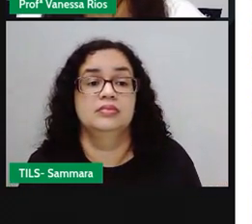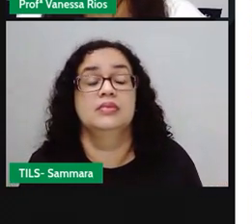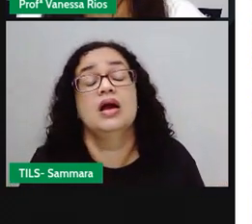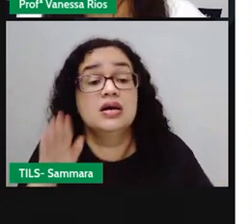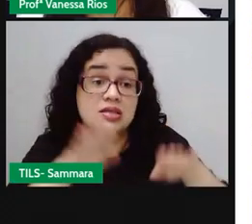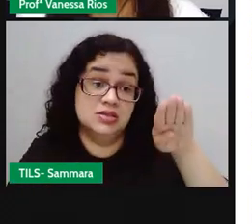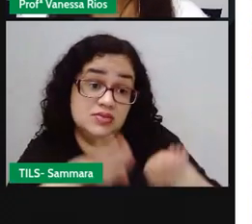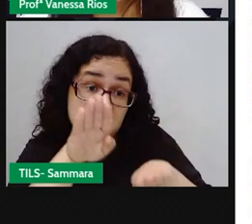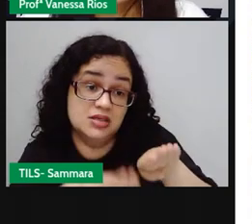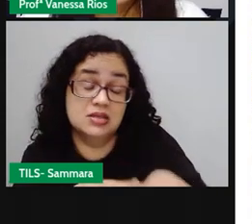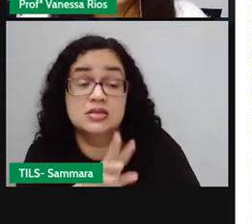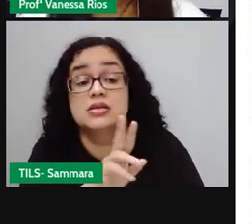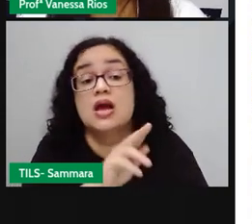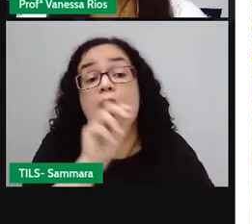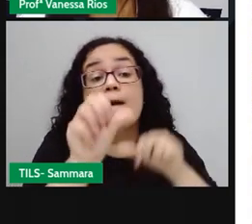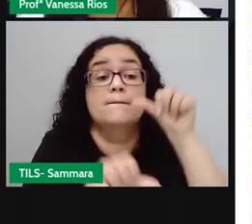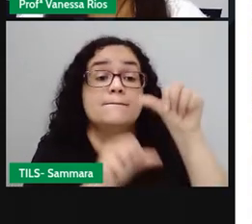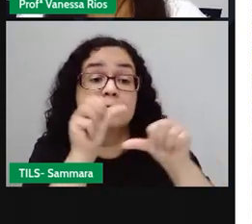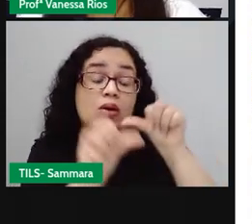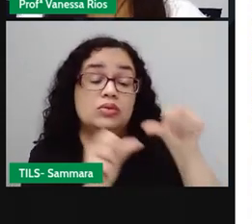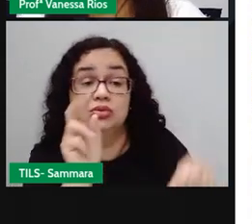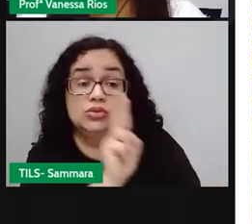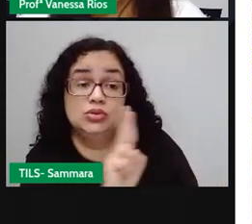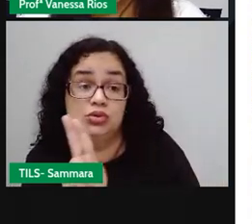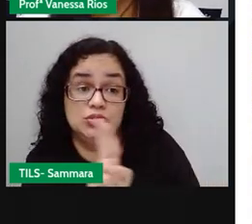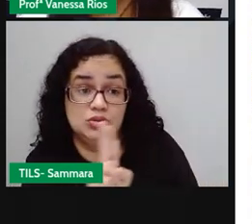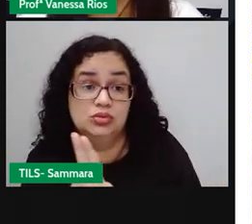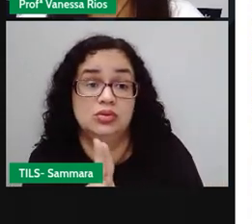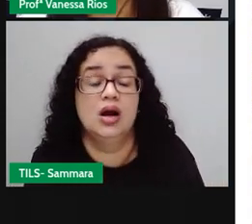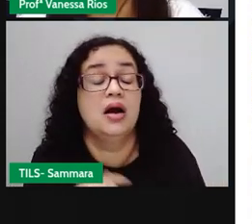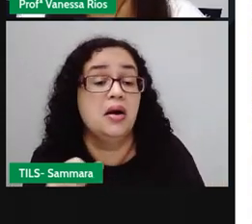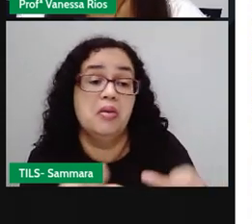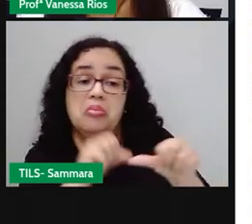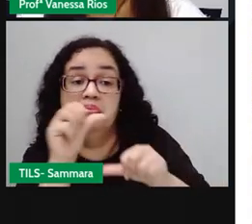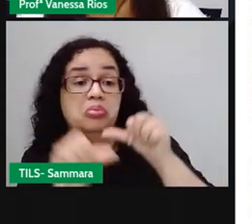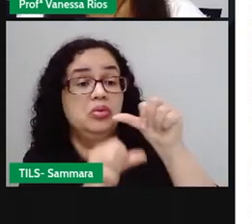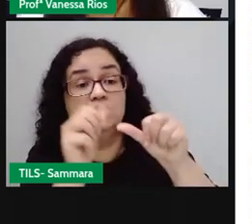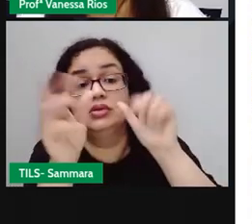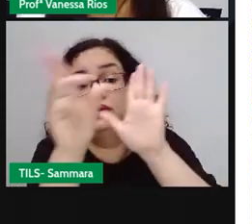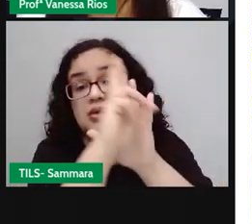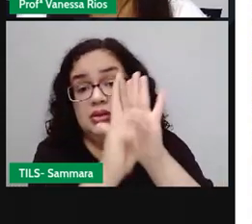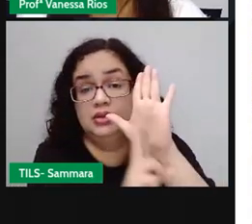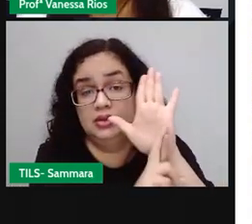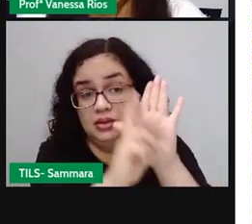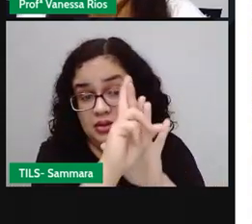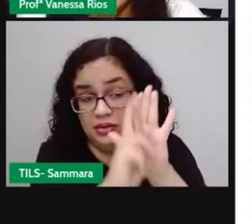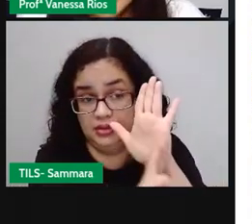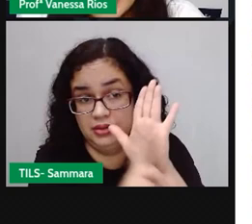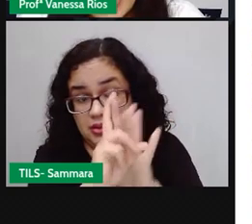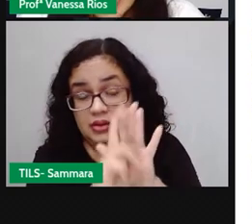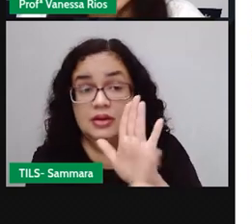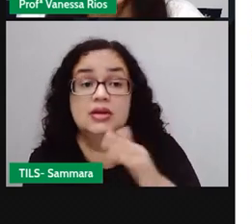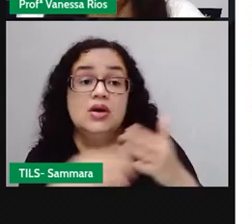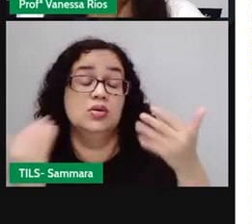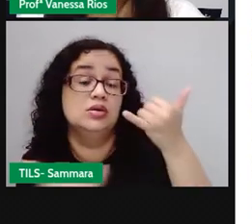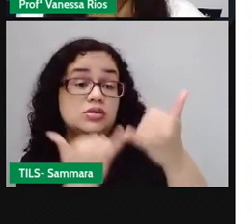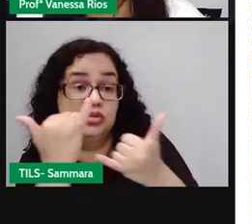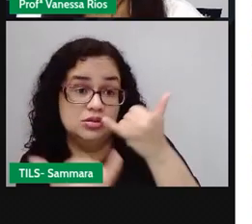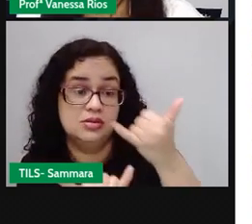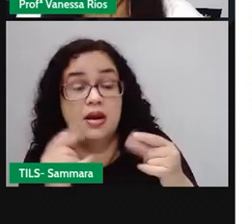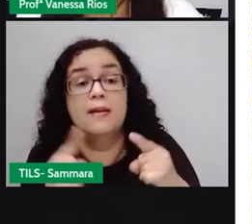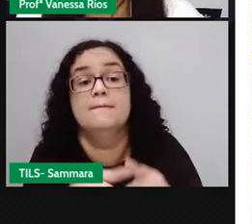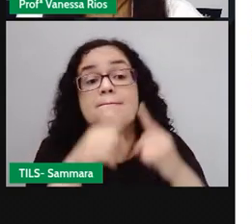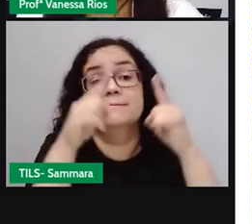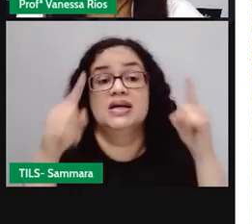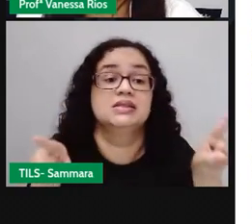às vezes mudam de nome, às vezes muda alguma regra, alguma ação na hora de brincar. Mas